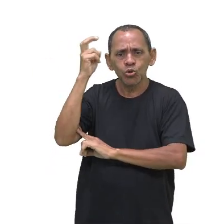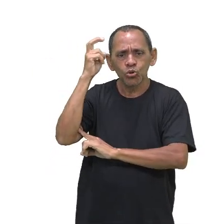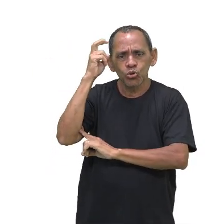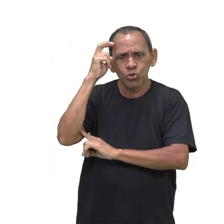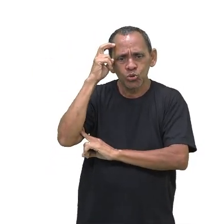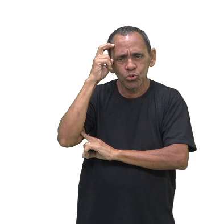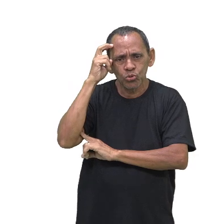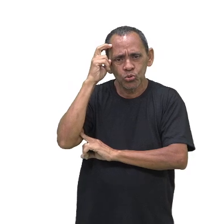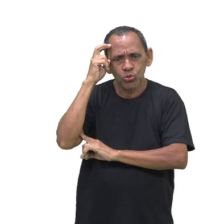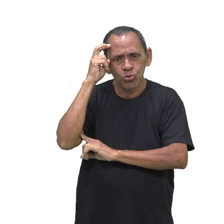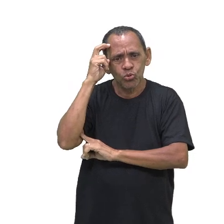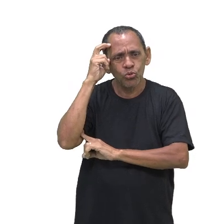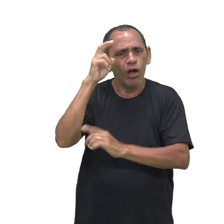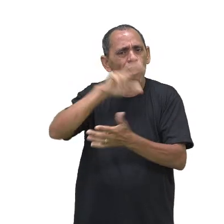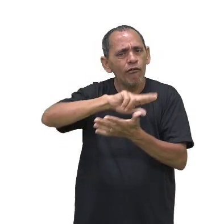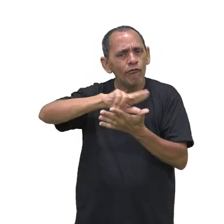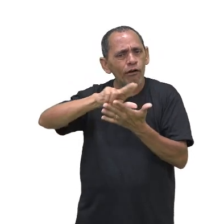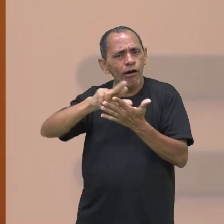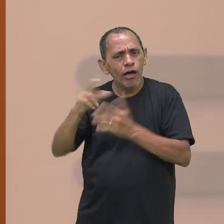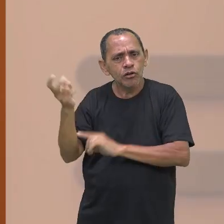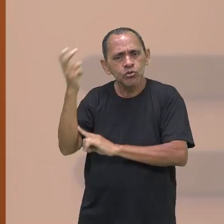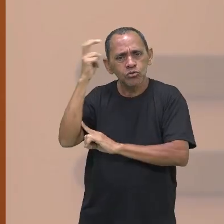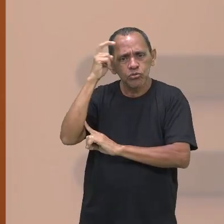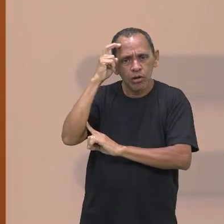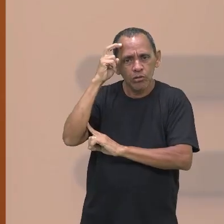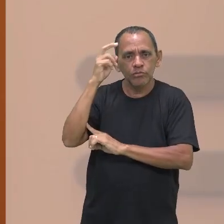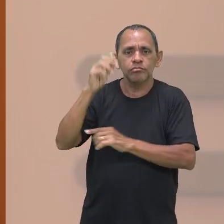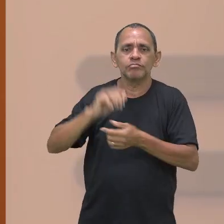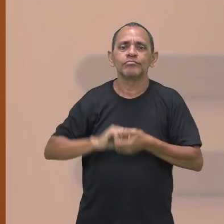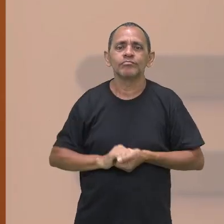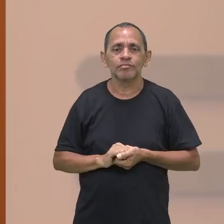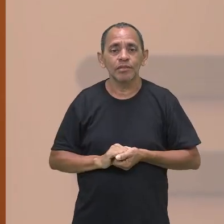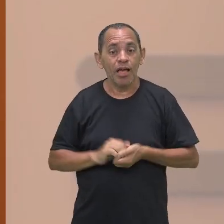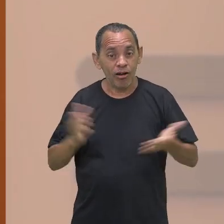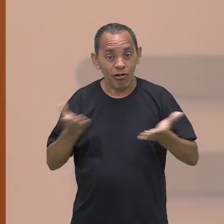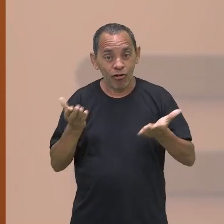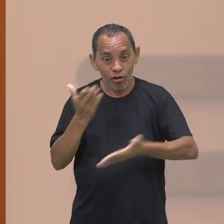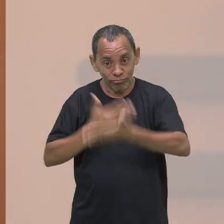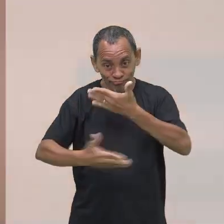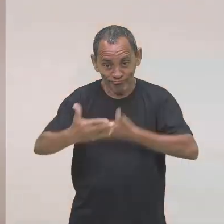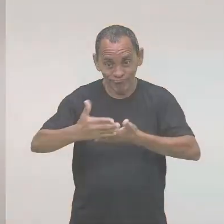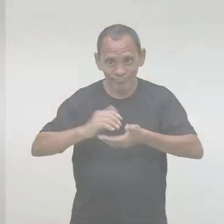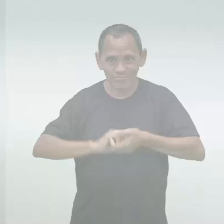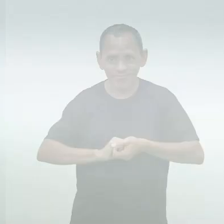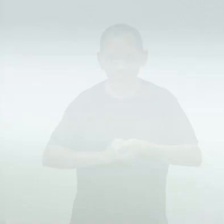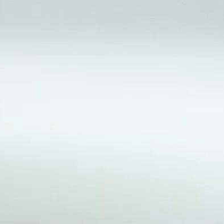diversidade cultural. Vamos agora à nossa aula.